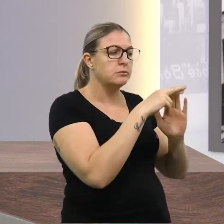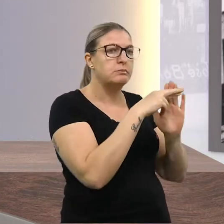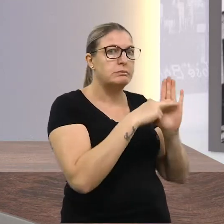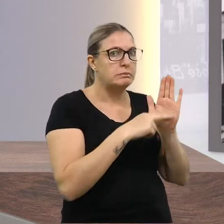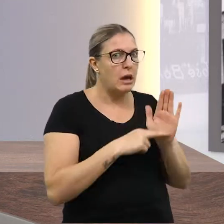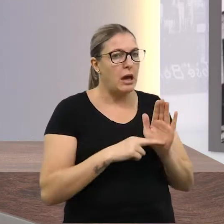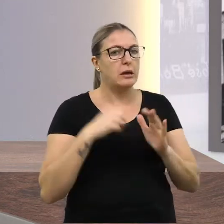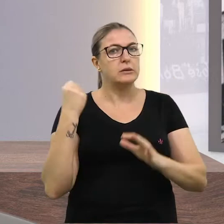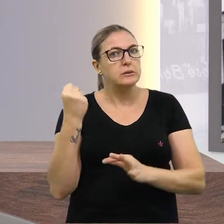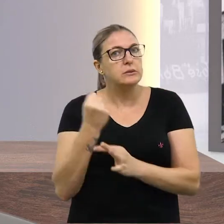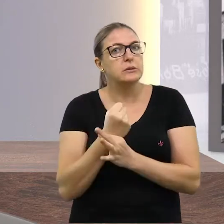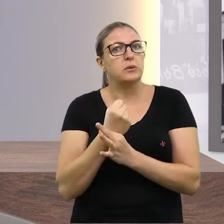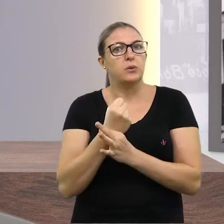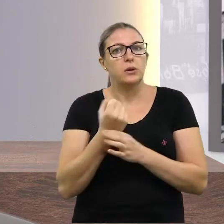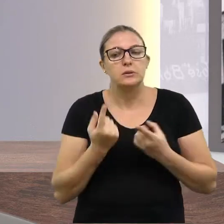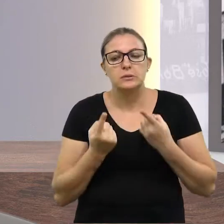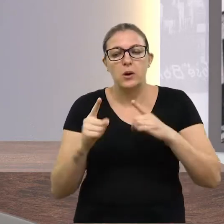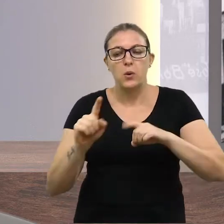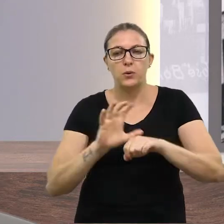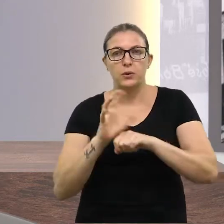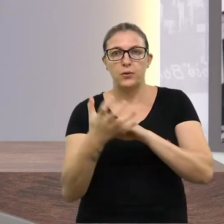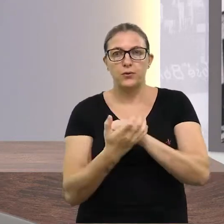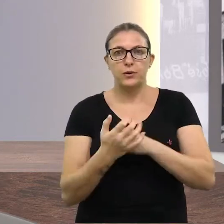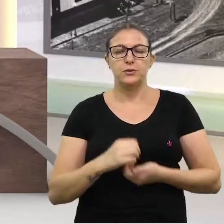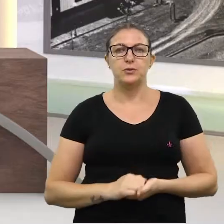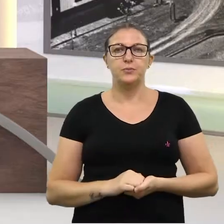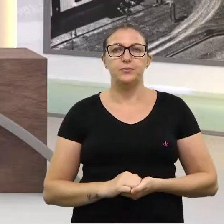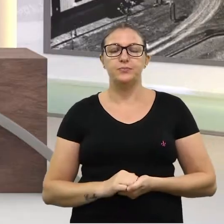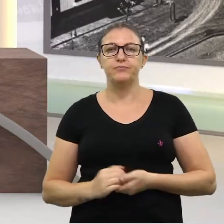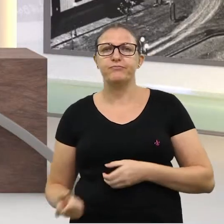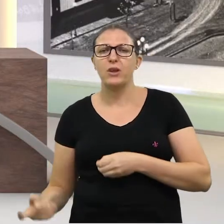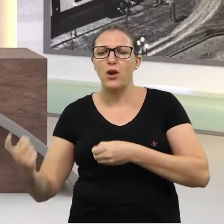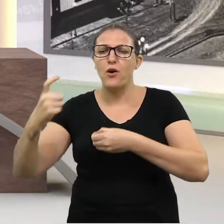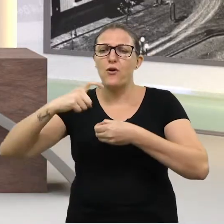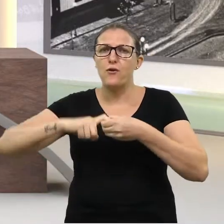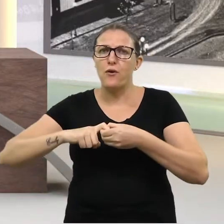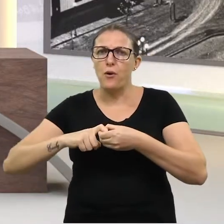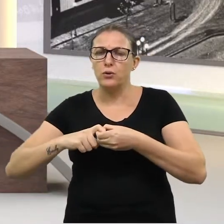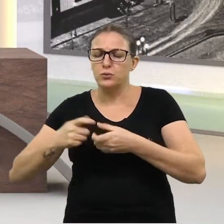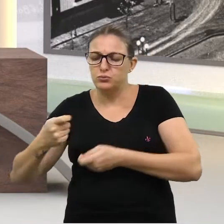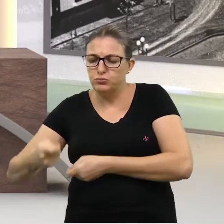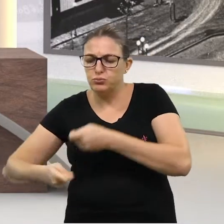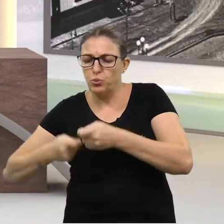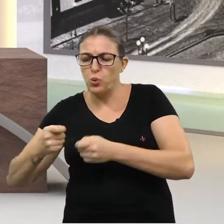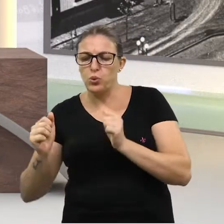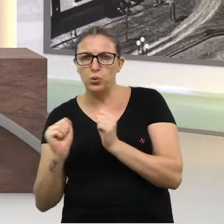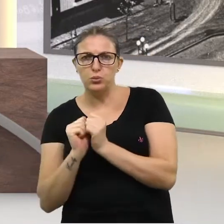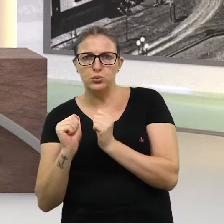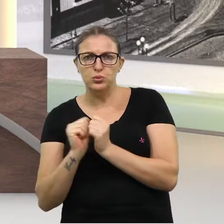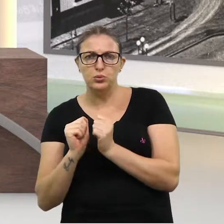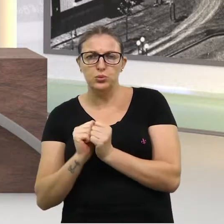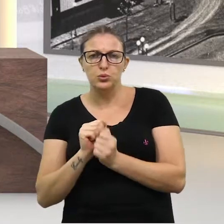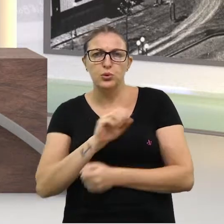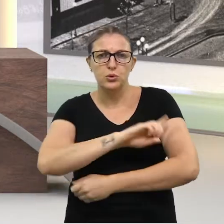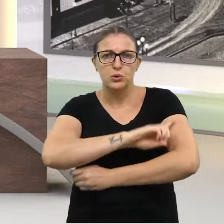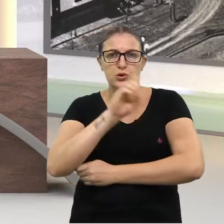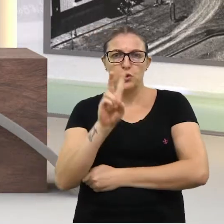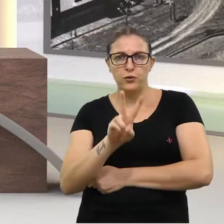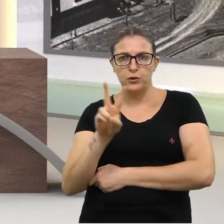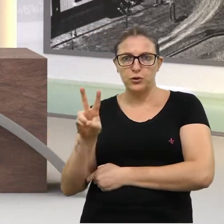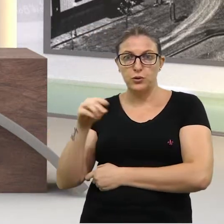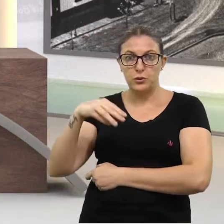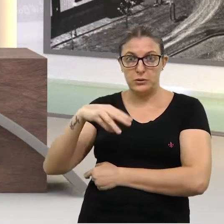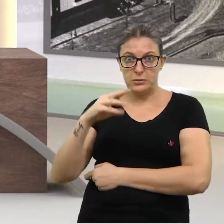protocolos de combate à Covid-19. Com a retomada da congestão no dia 22 de março,